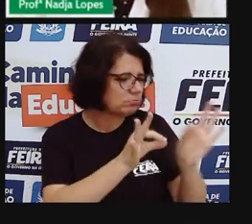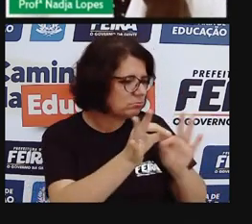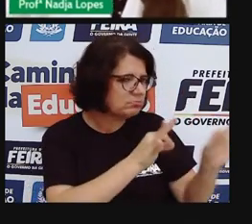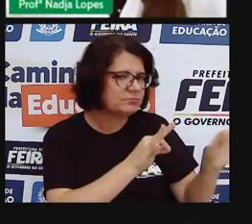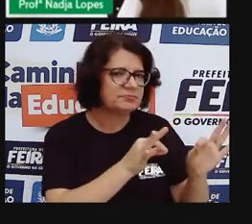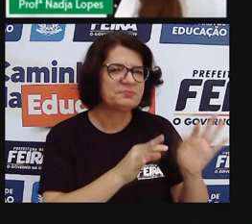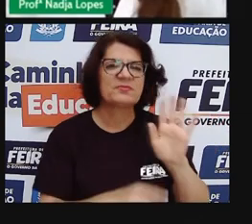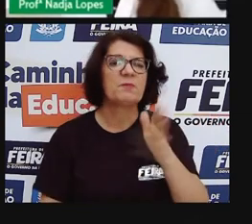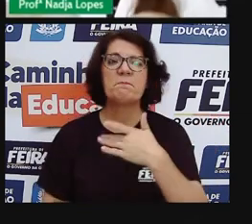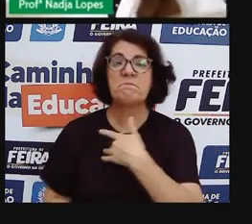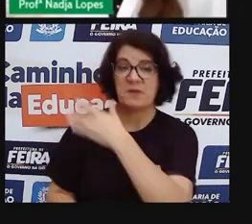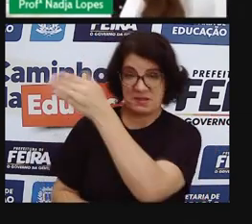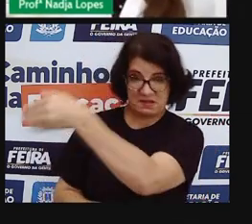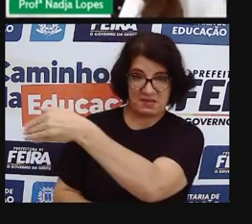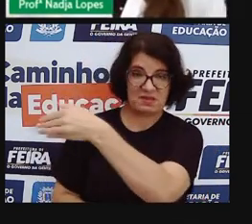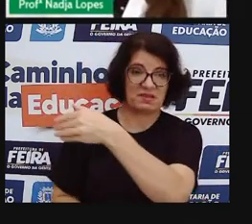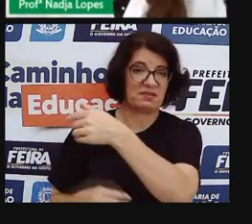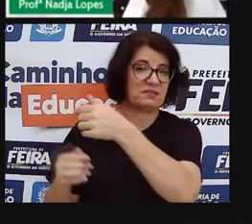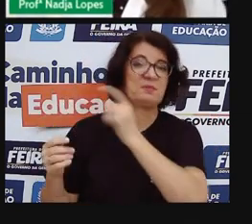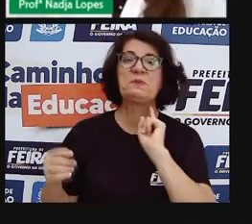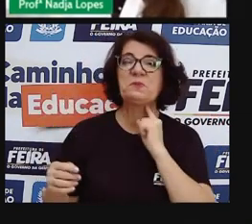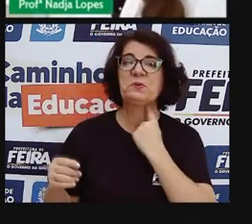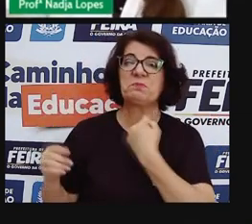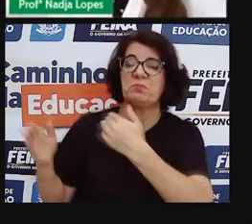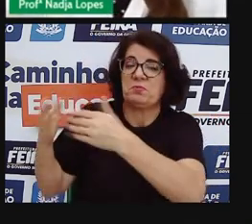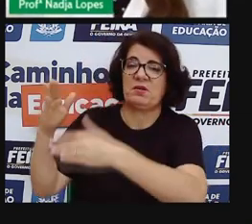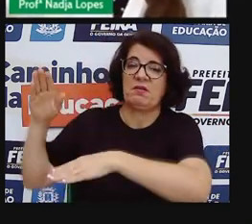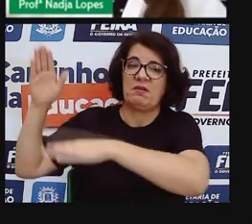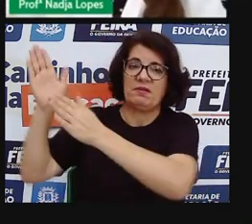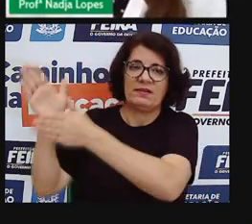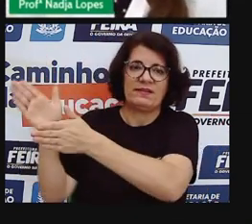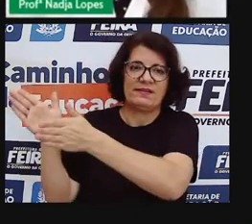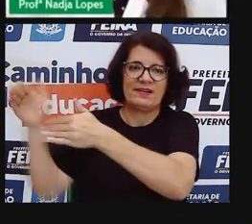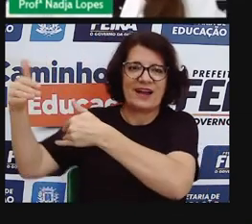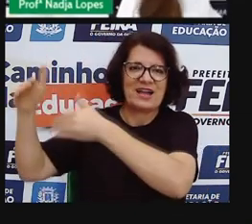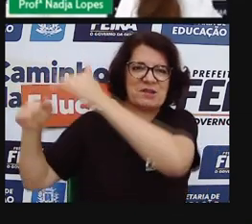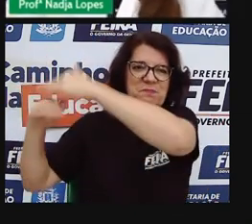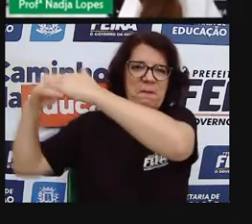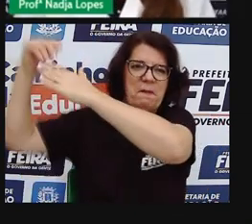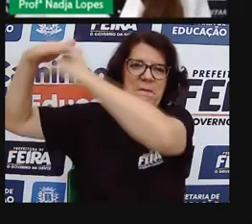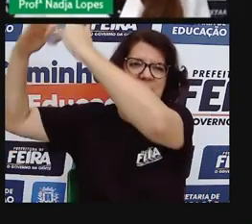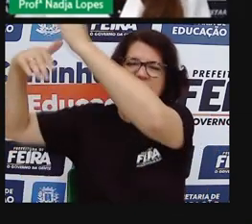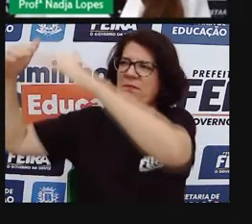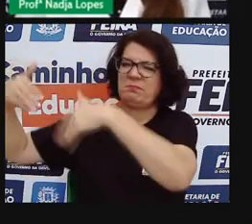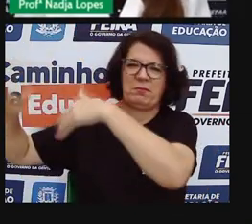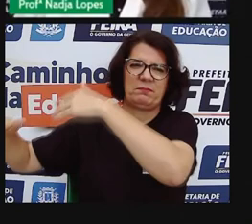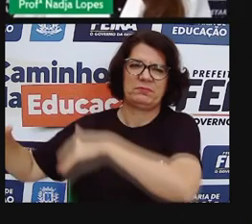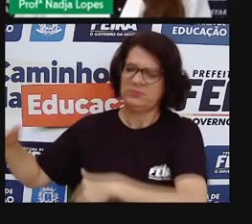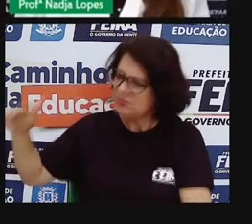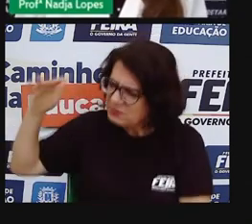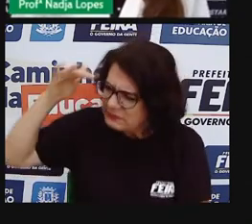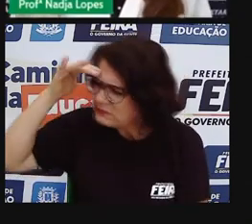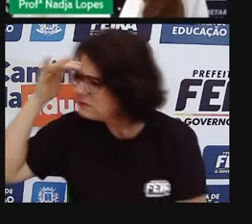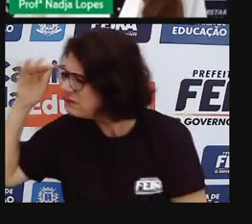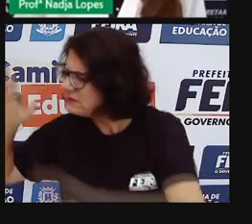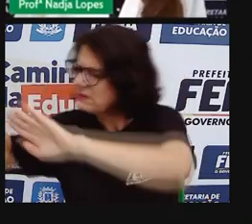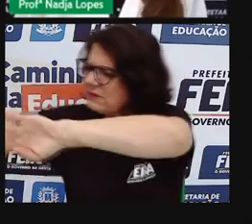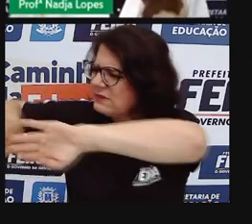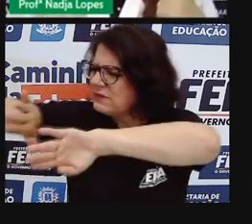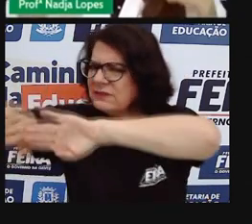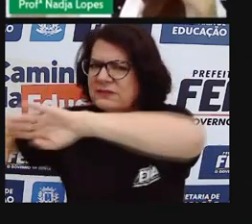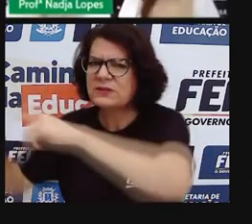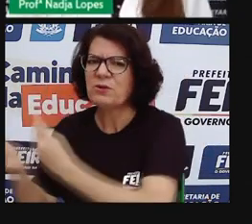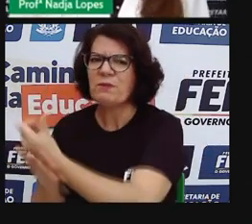caixote, vai amutuando um sobre o outro, faz aquela coisa desorganizada, bagunçada, que você não sabe onde é que você quer comprar, então isso são pontos